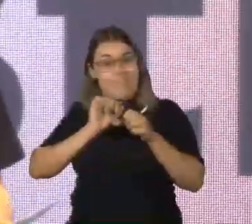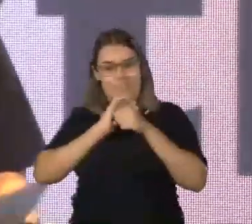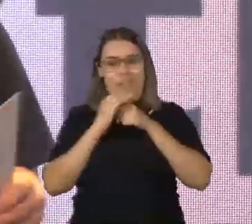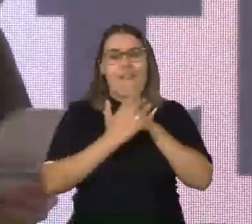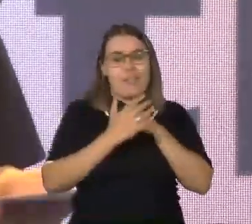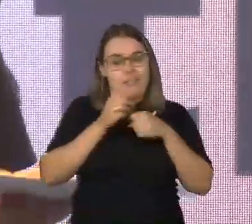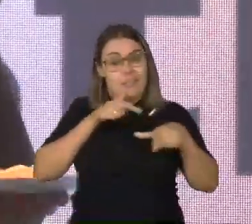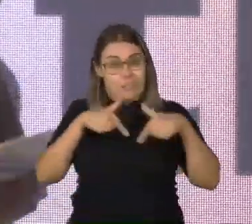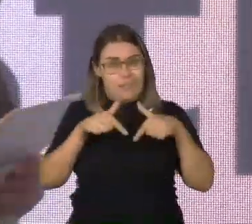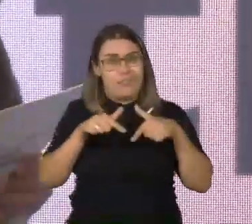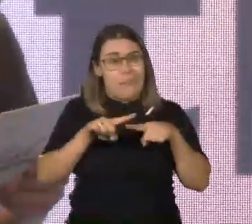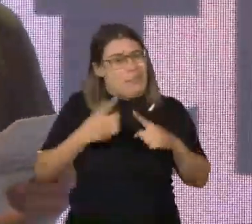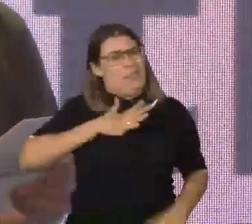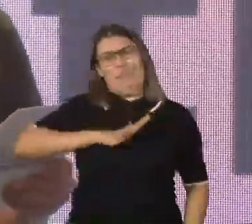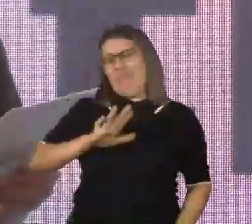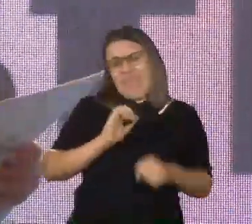Eu não gosto muito também.